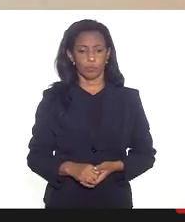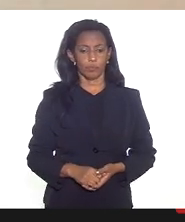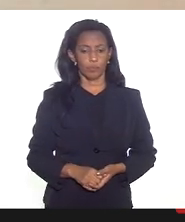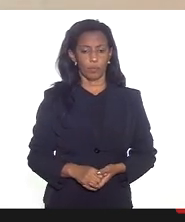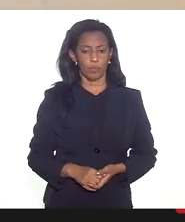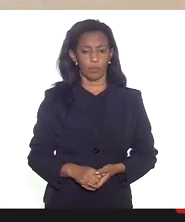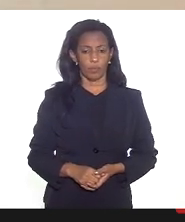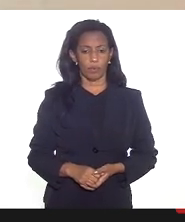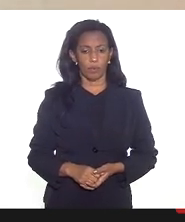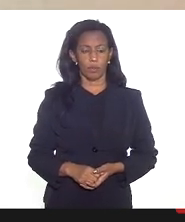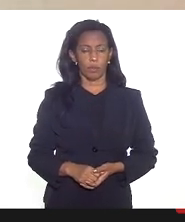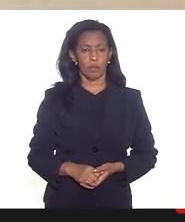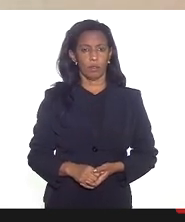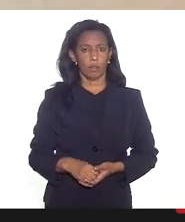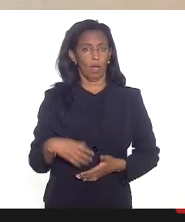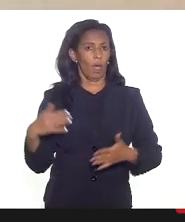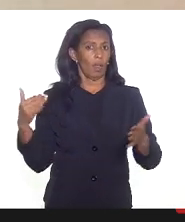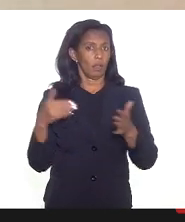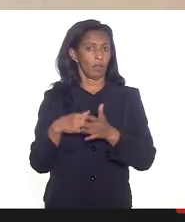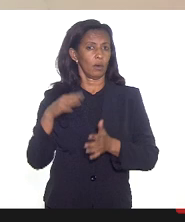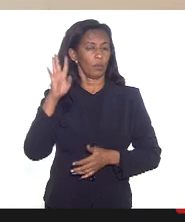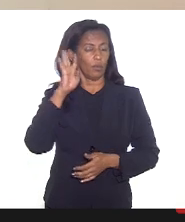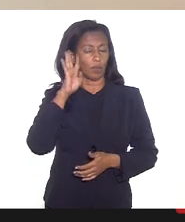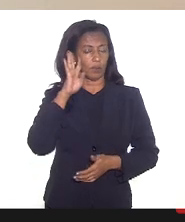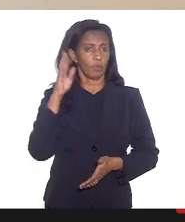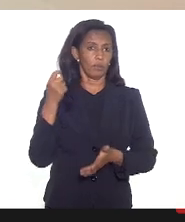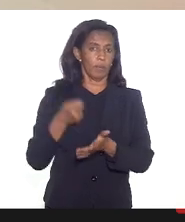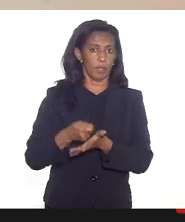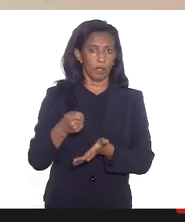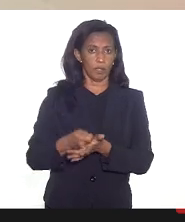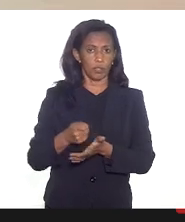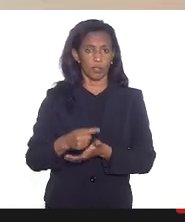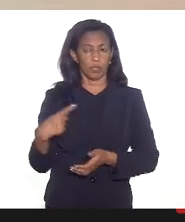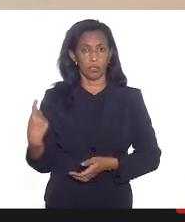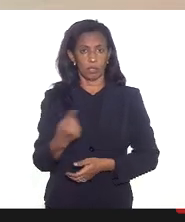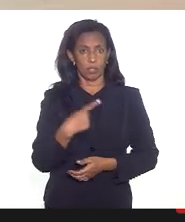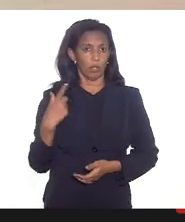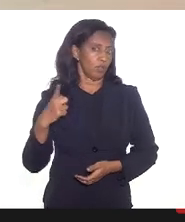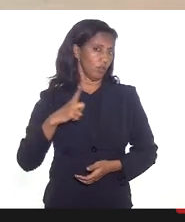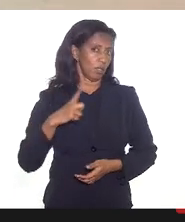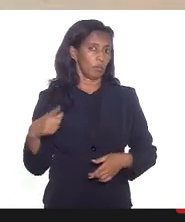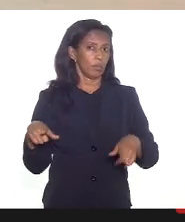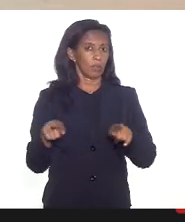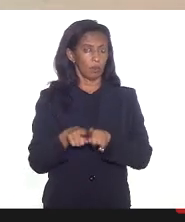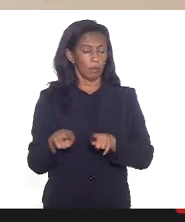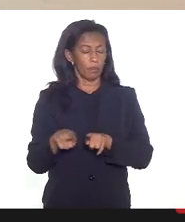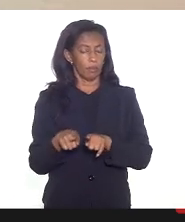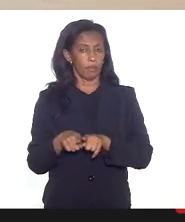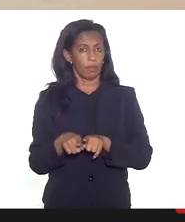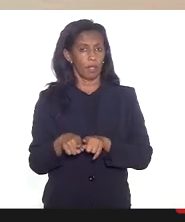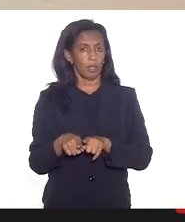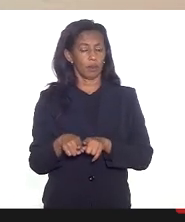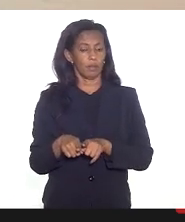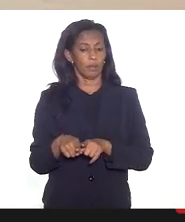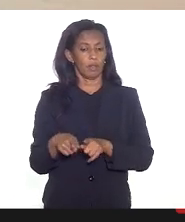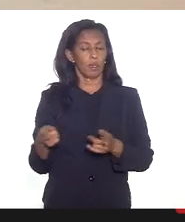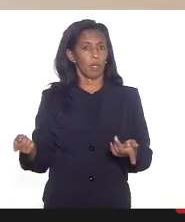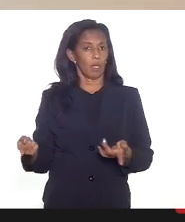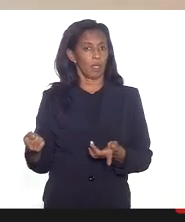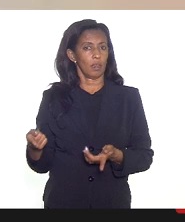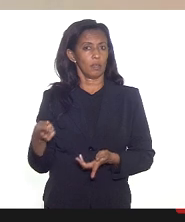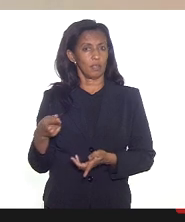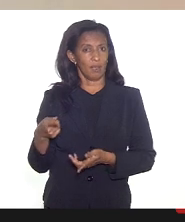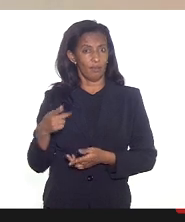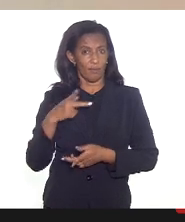essa postergação até quarta-feira para garantir que nós tenhamos também essa recomendação essa chancela